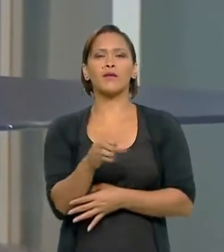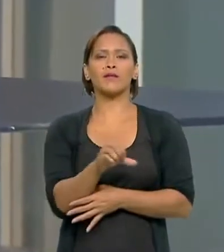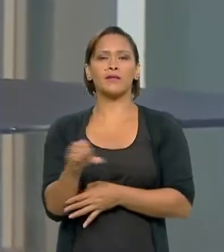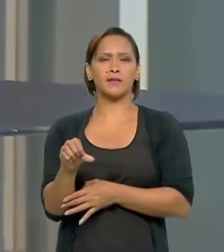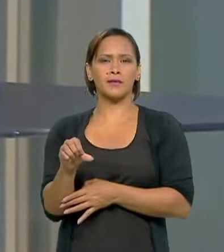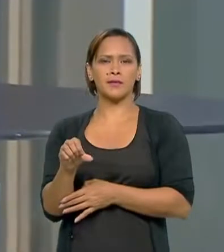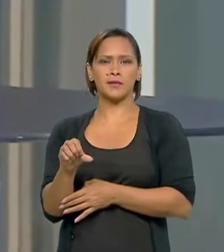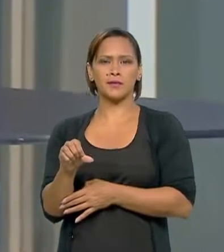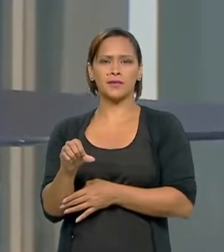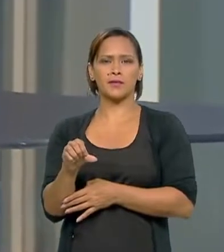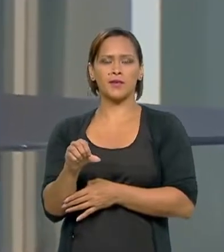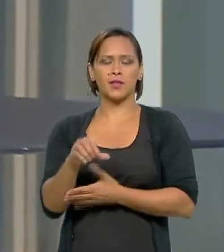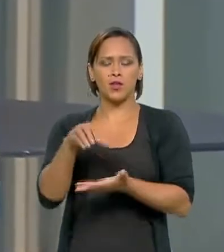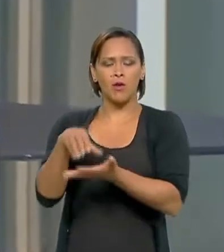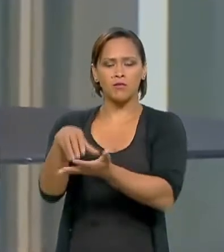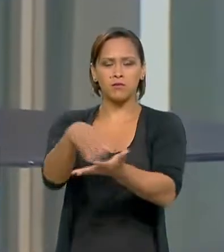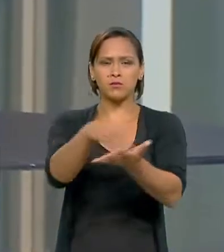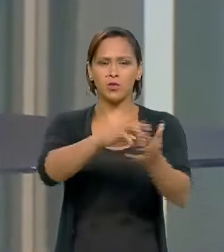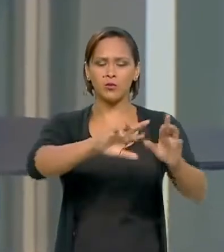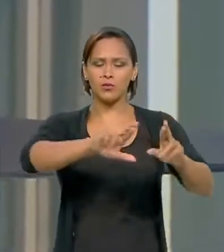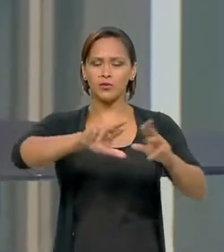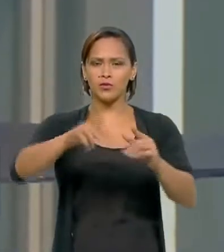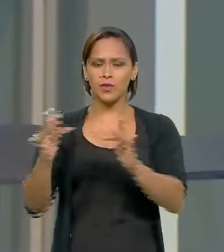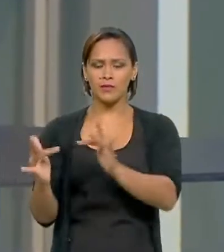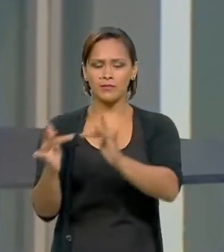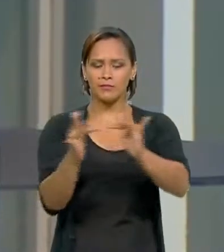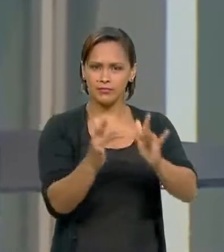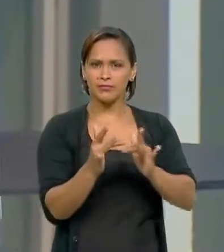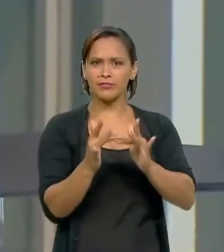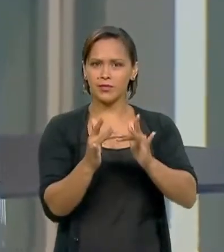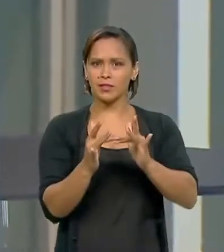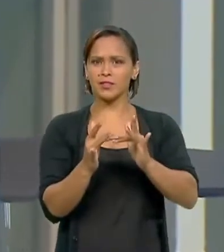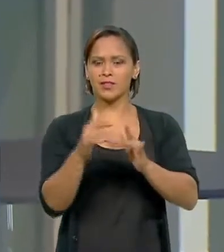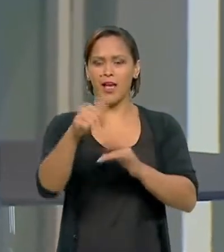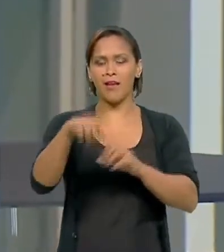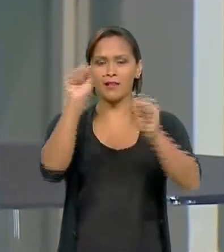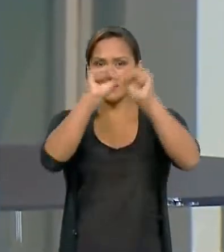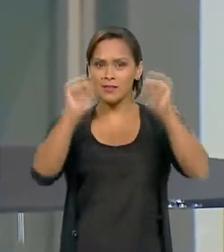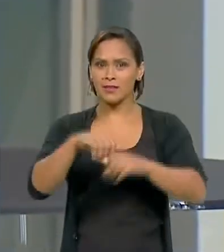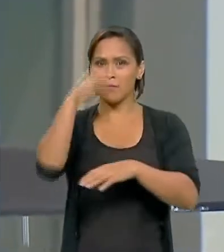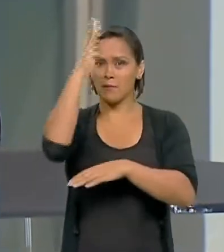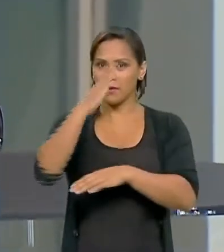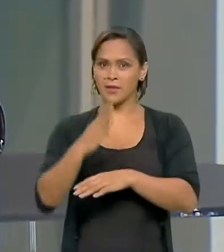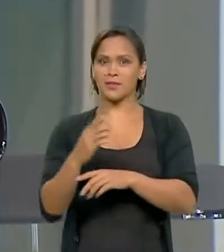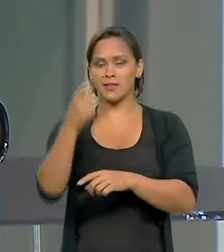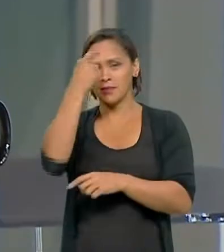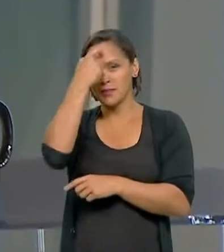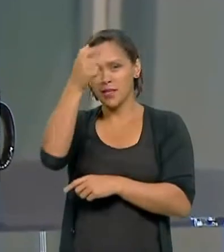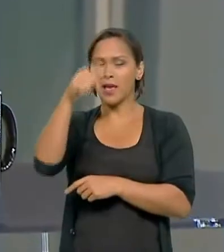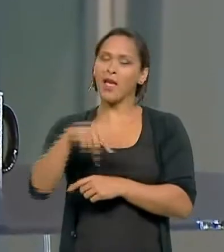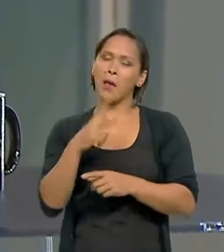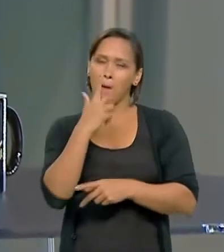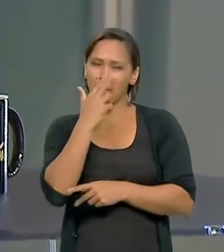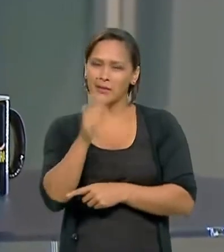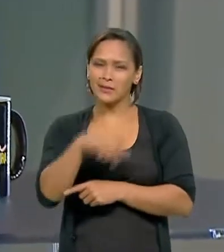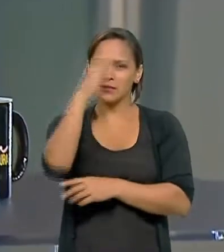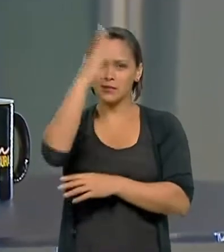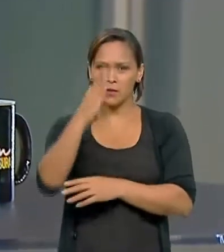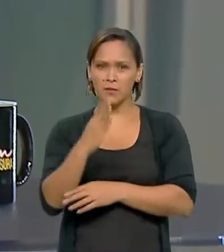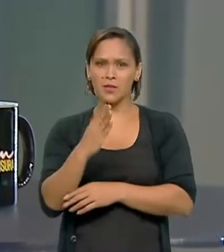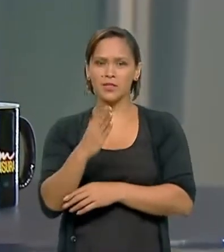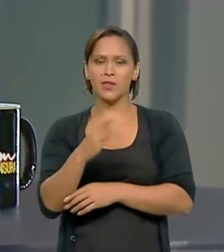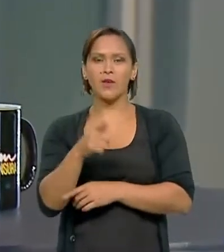instituições que são ligadas a esse Sistema Brasileiro de Inteligência. E parece que o Brasil ganhou